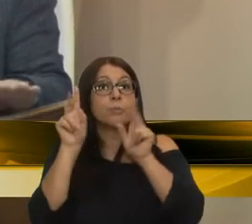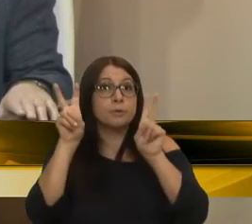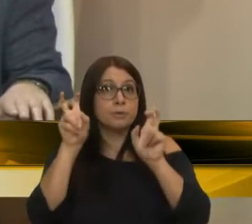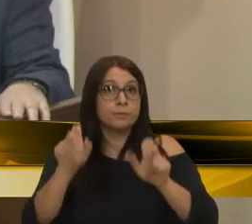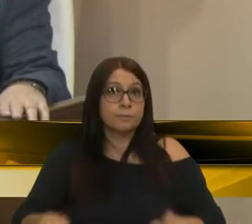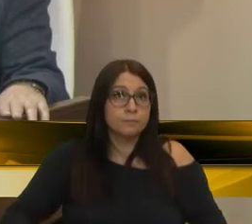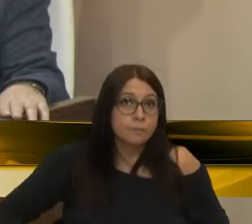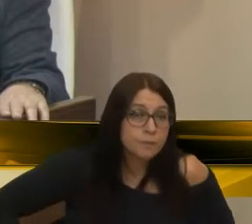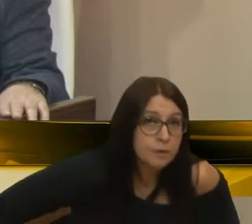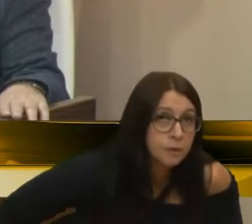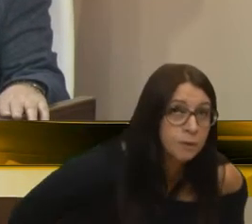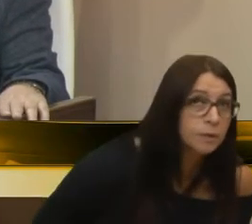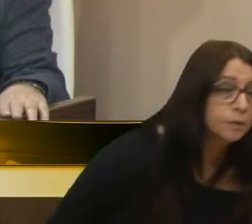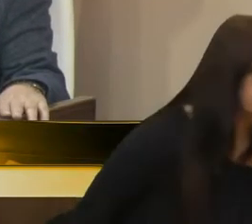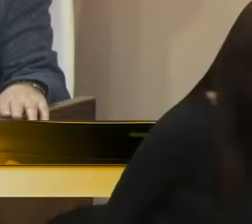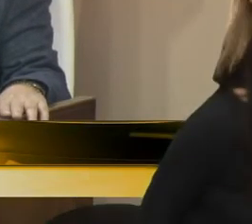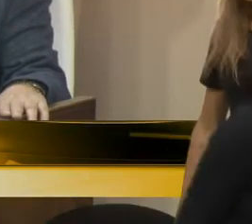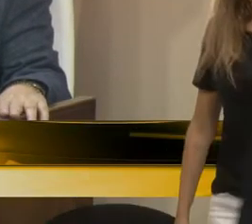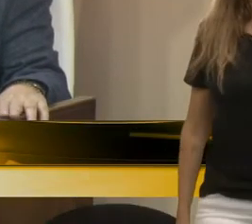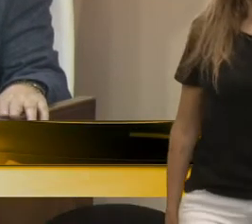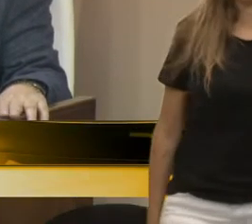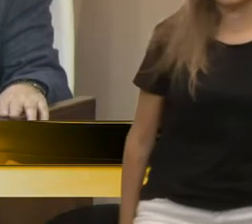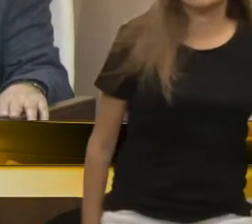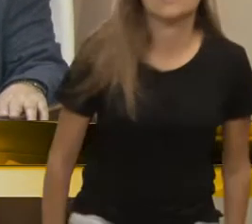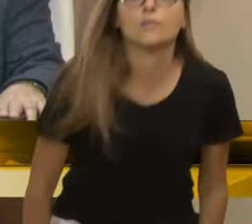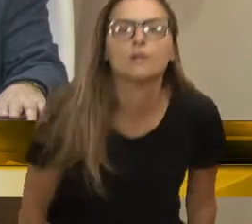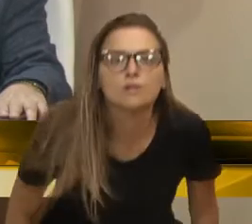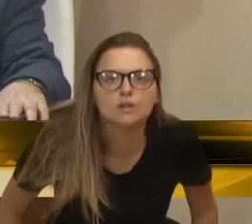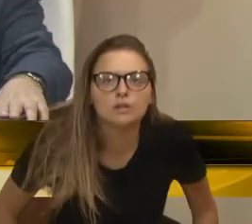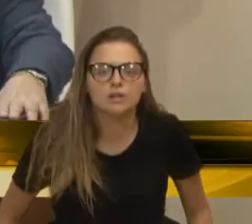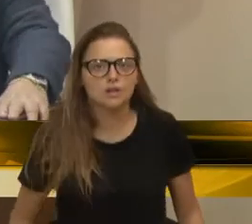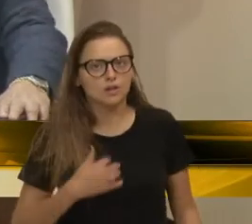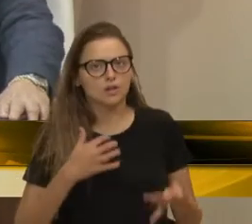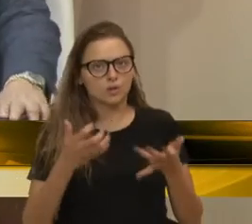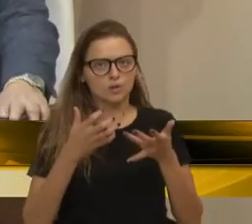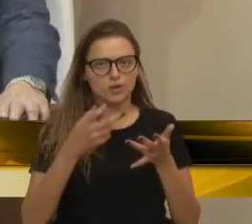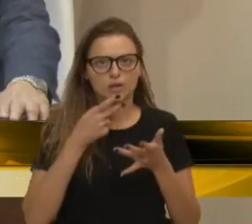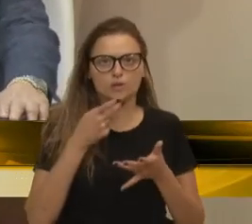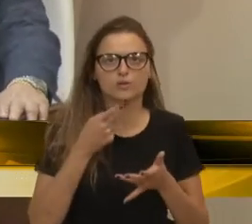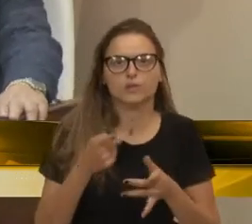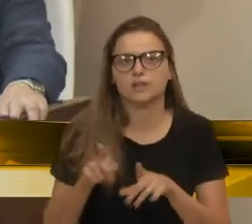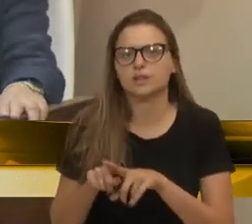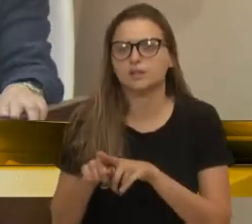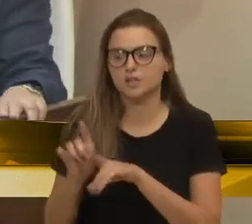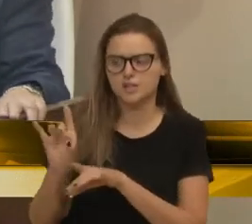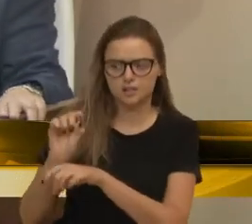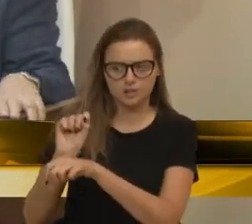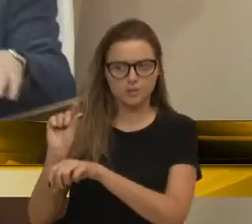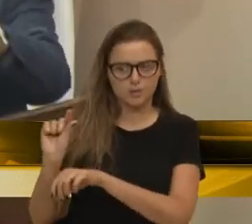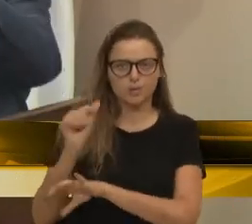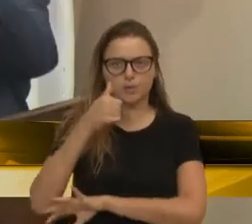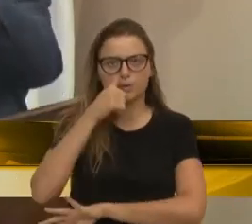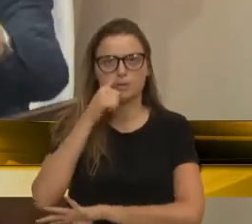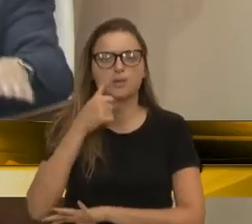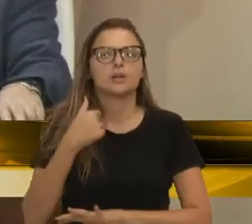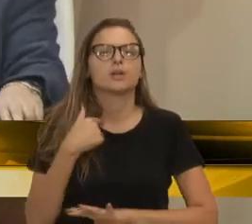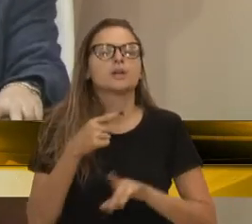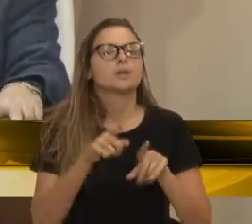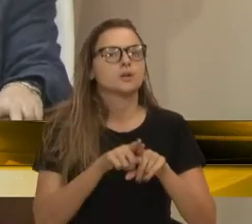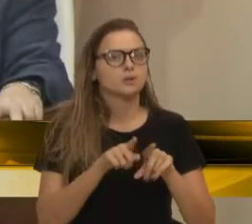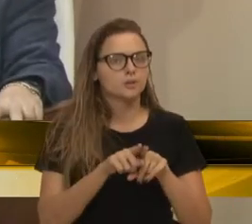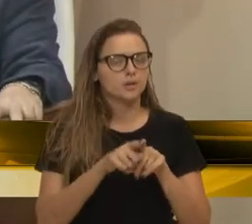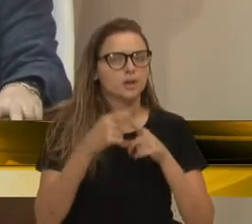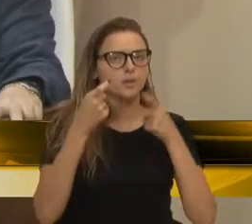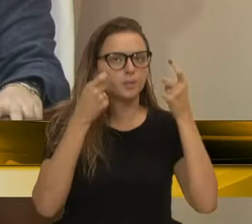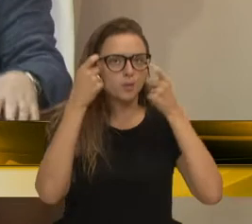Eu quero dizer que fiquei... parte, vereador Frizo. Fiquei também, já lhe concedo, vereadora Paula, fiquei muito sensibilizado com a preocupação